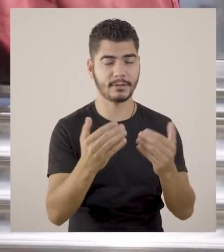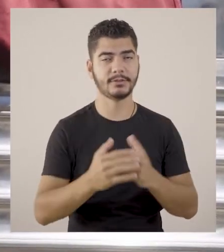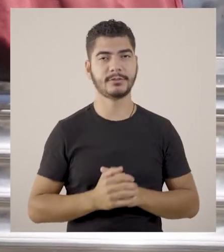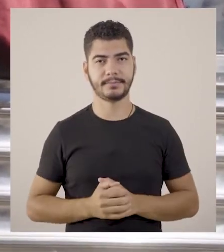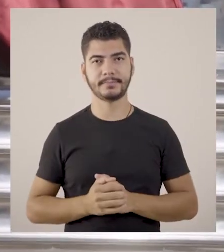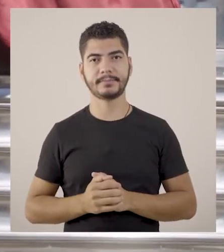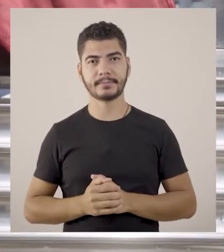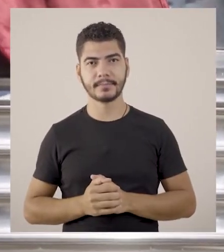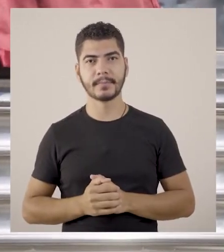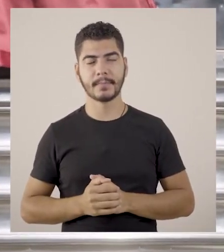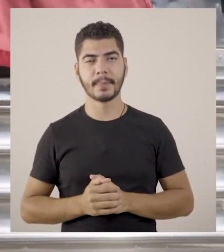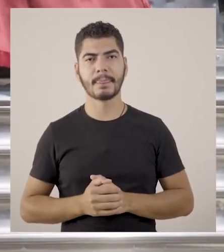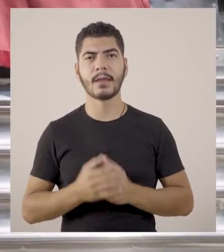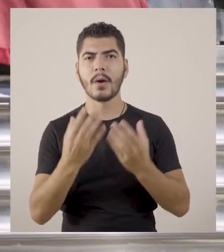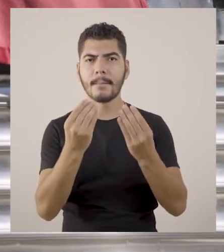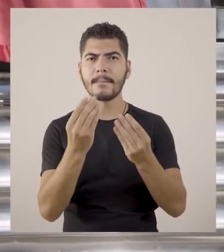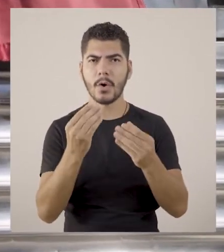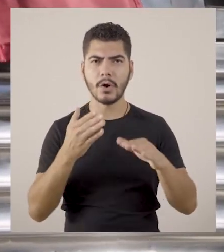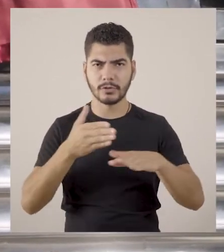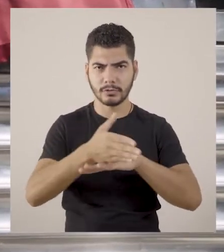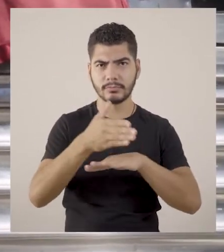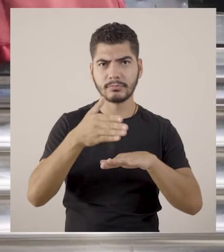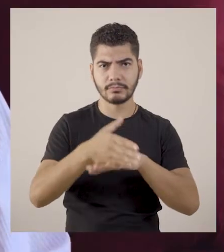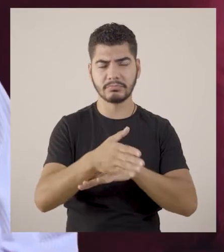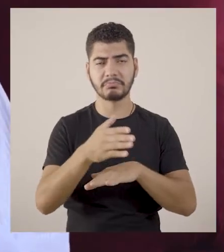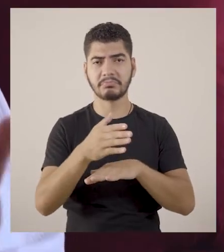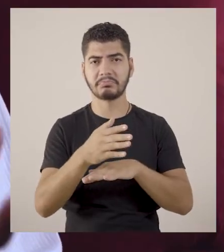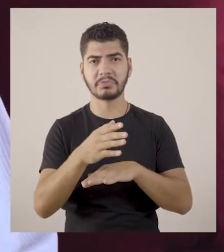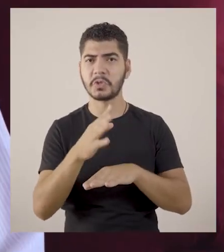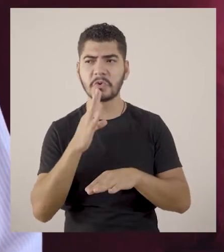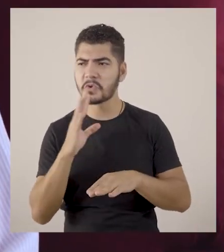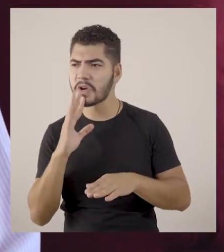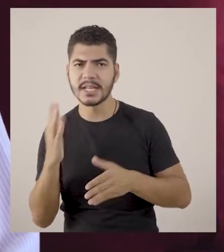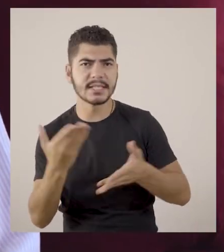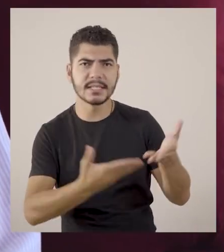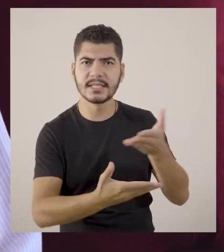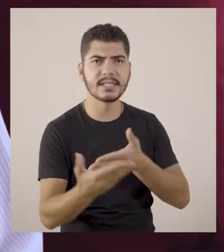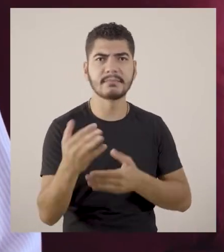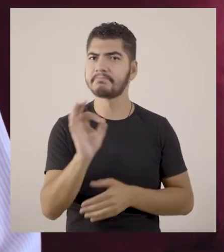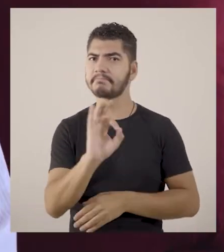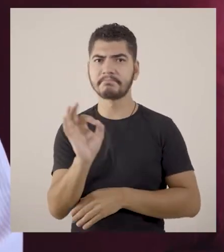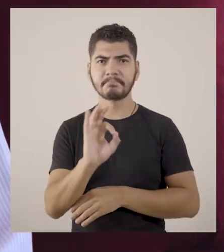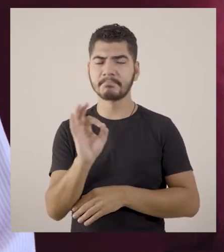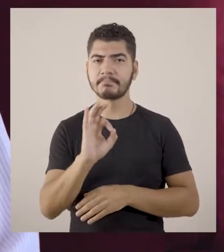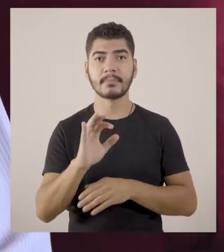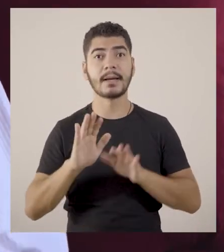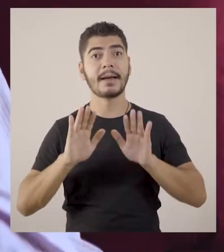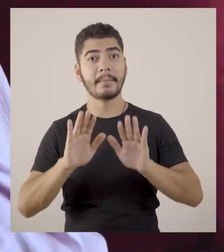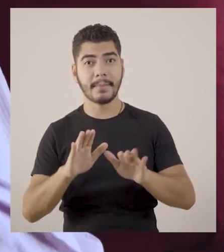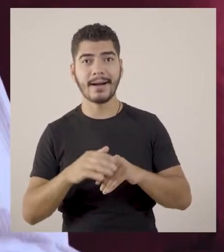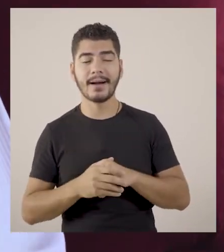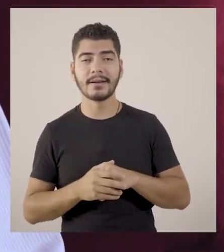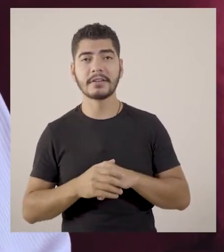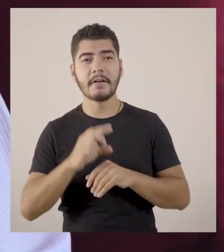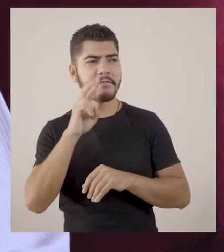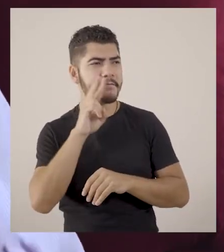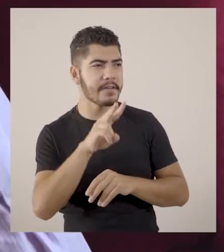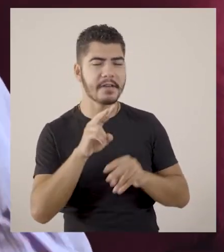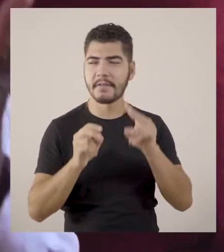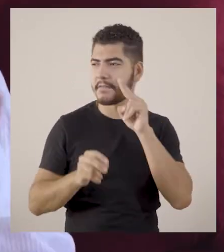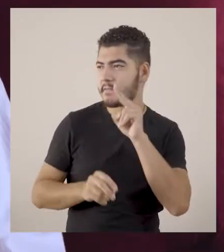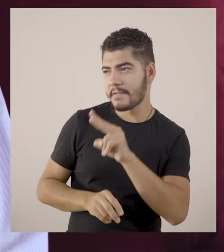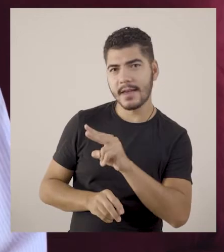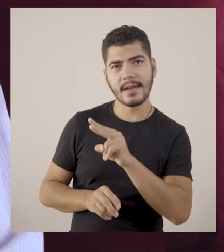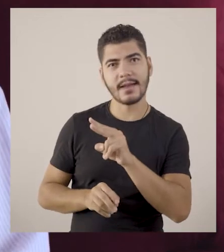O pessoal que embarcava, às vezes, muitos que embarcavam, nem se conhecia entre o outro, né? Mas, só de ver,